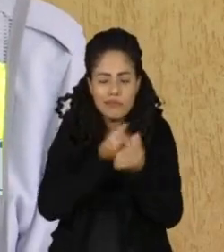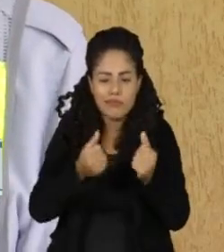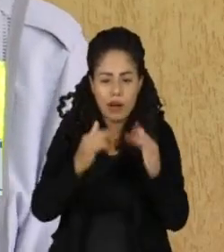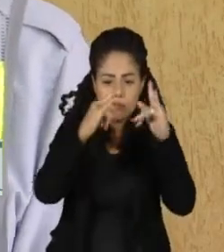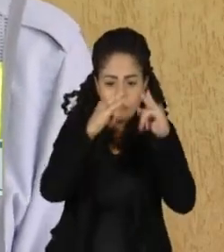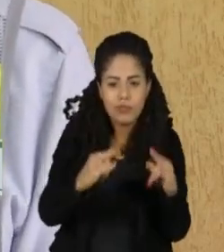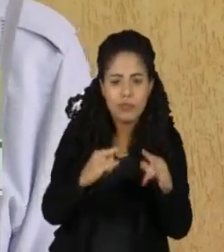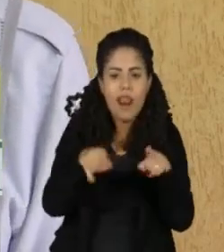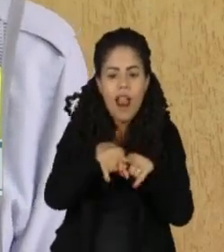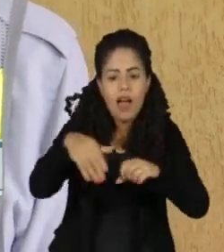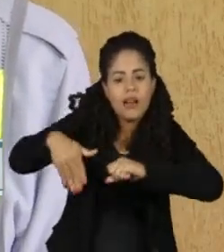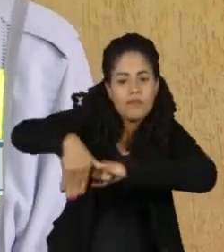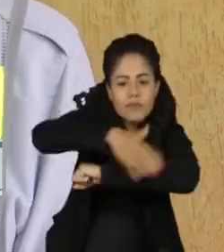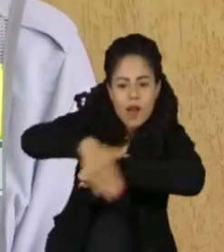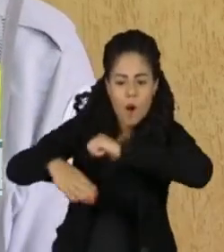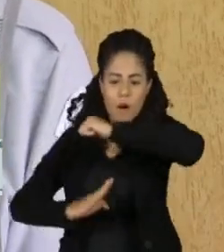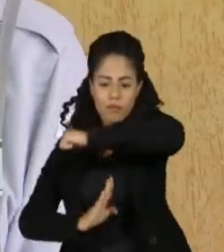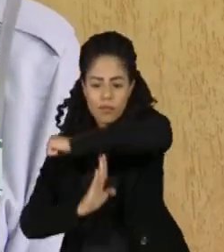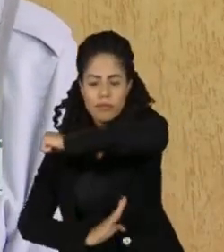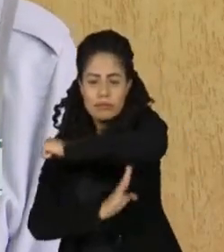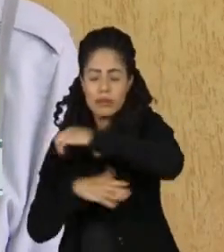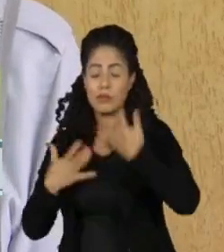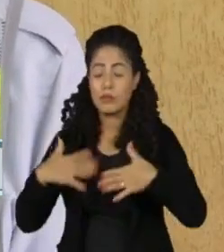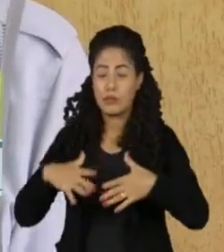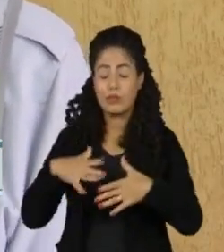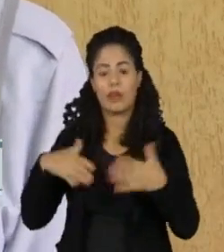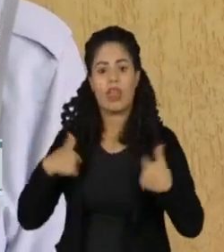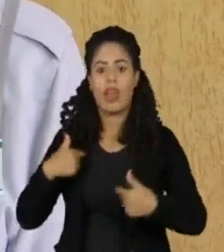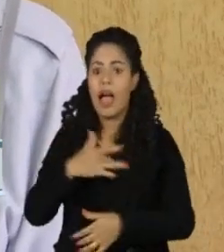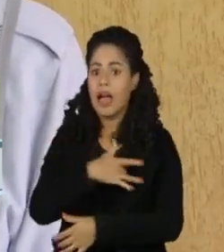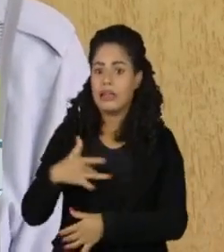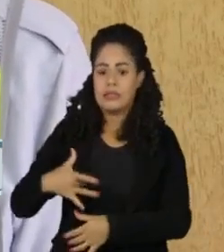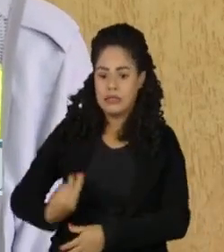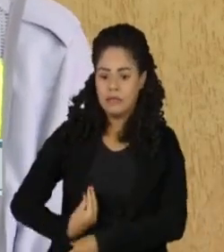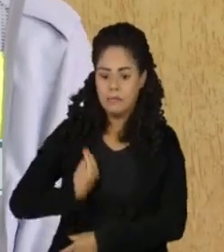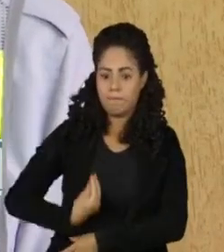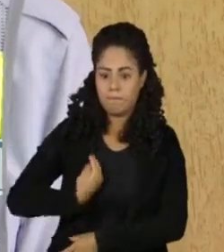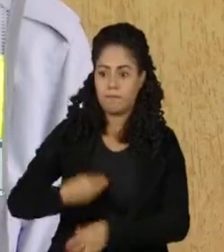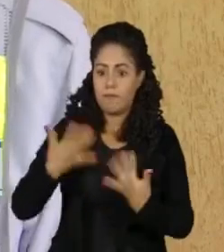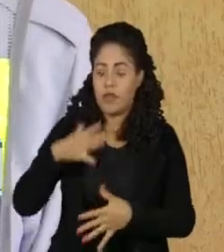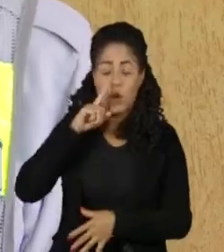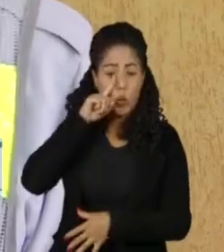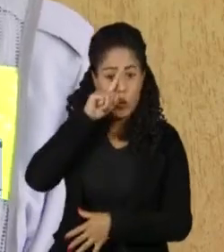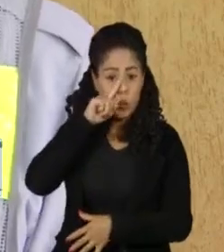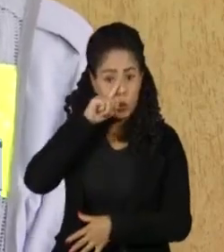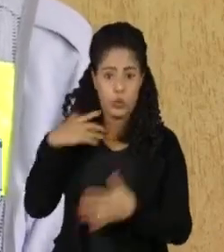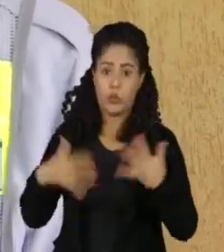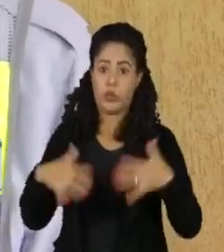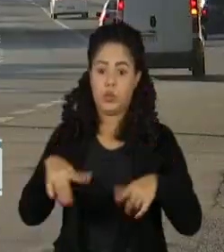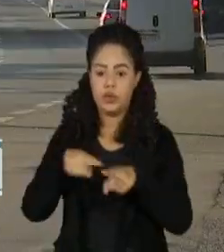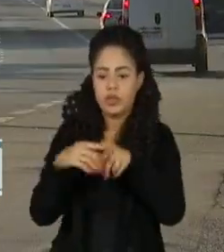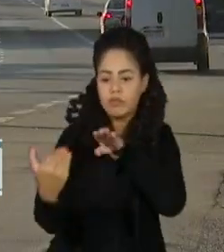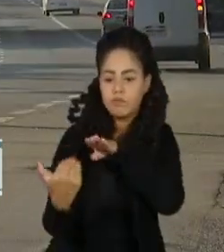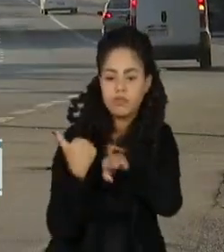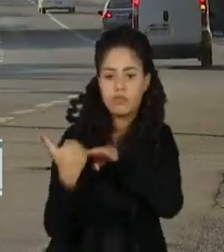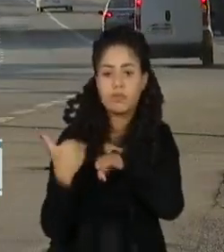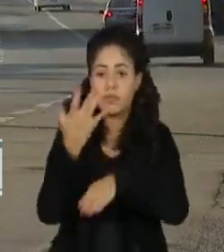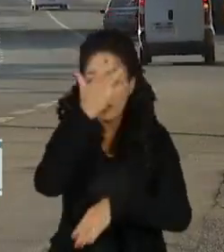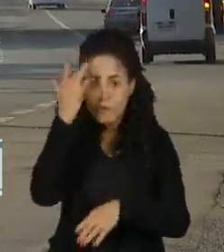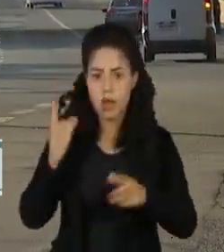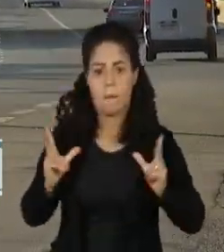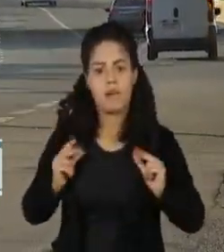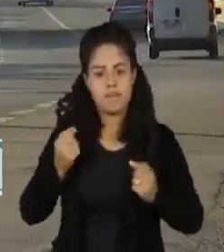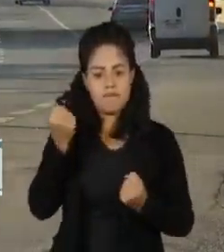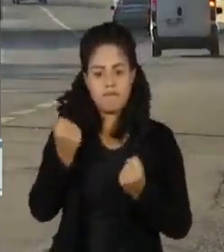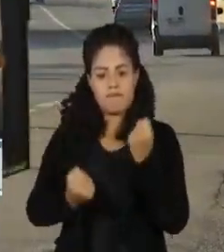pista, então ele acaba se arriscando a própria vida fazendo essa transposição de vias. E os próprios usuários da via, os motoristas que utilizam